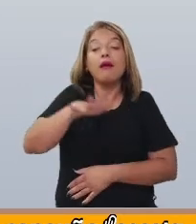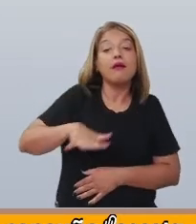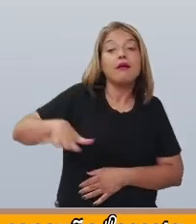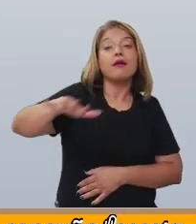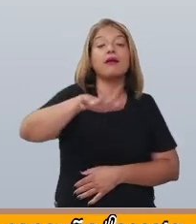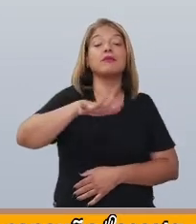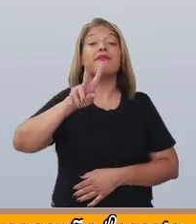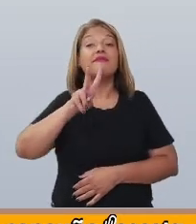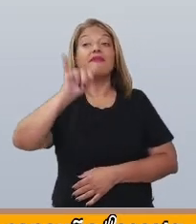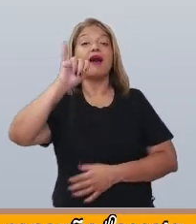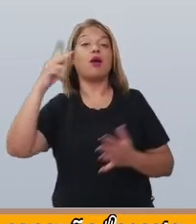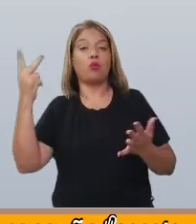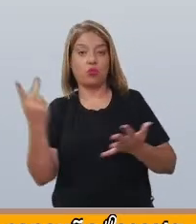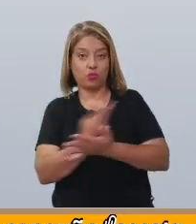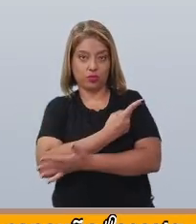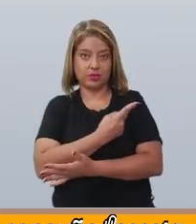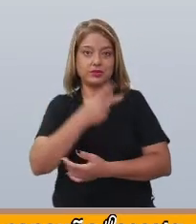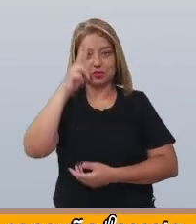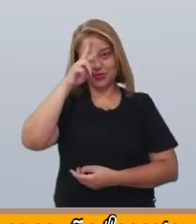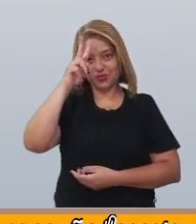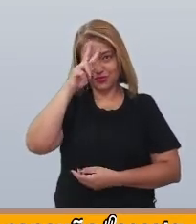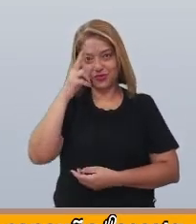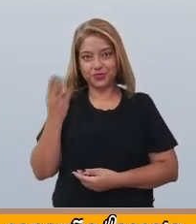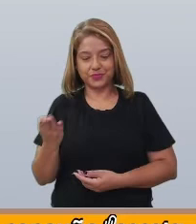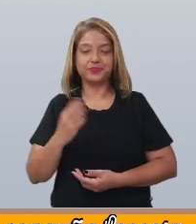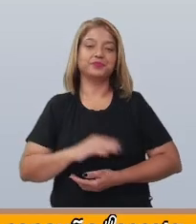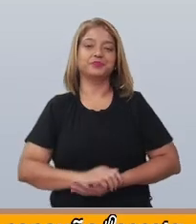ocorrerá a narrativa.